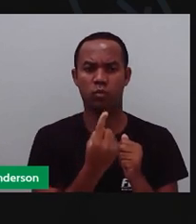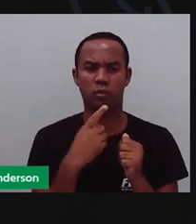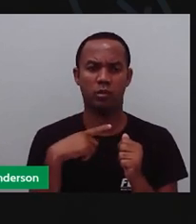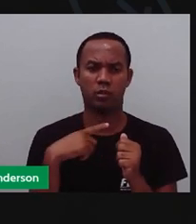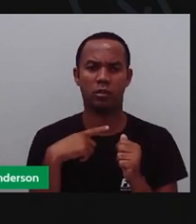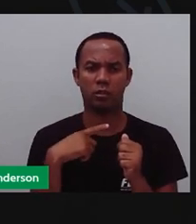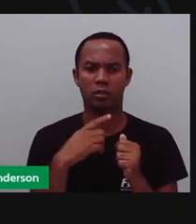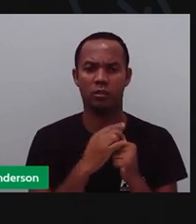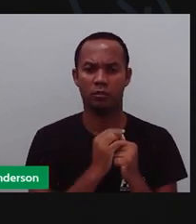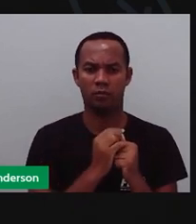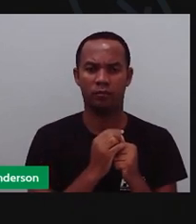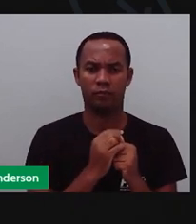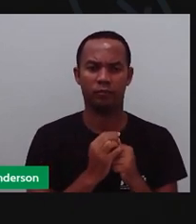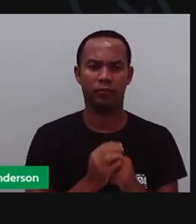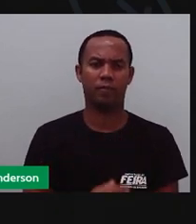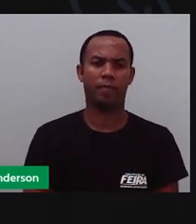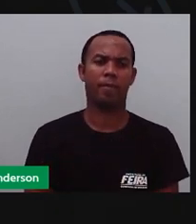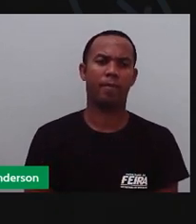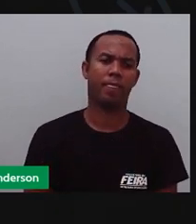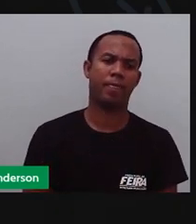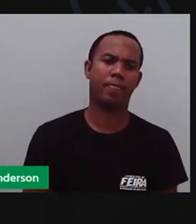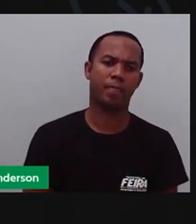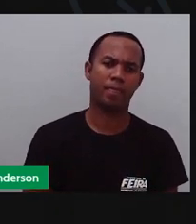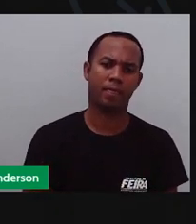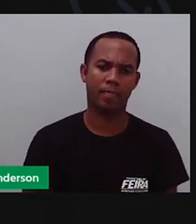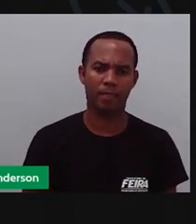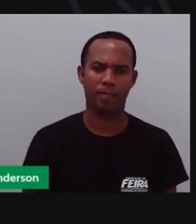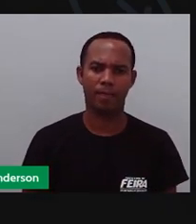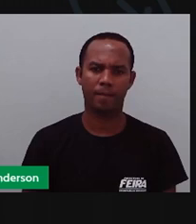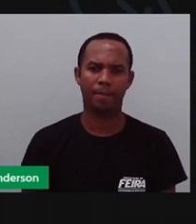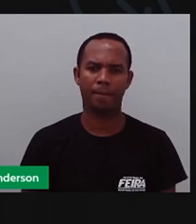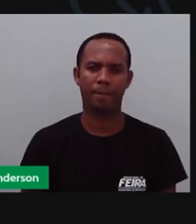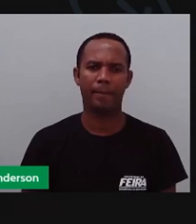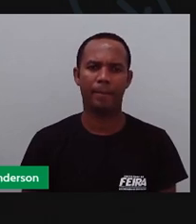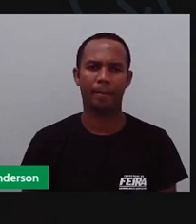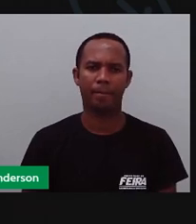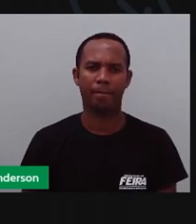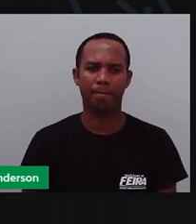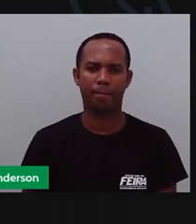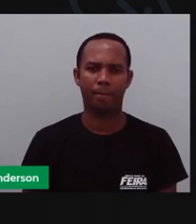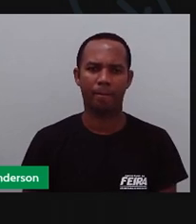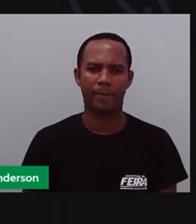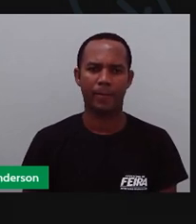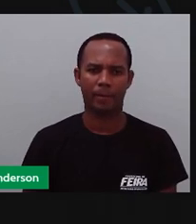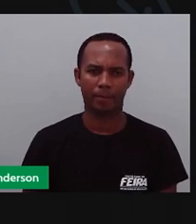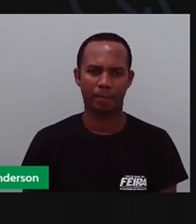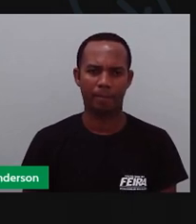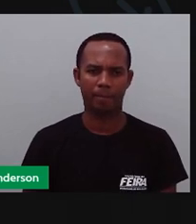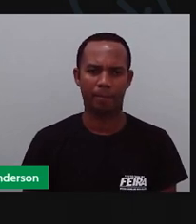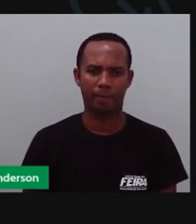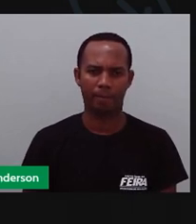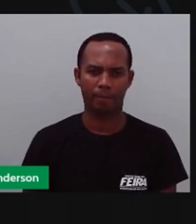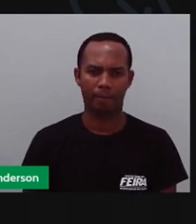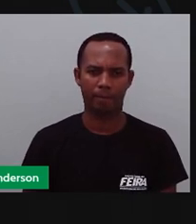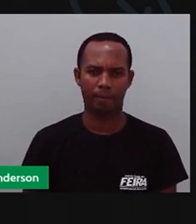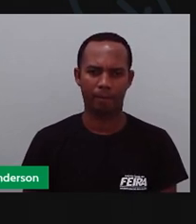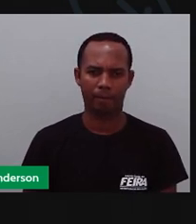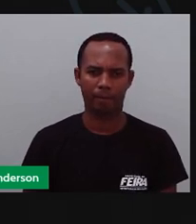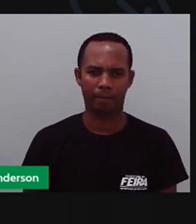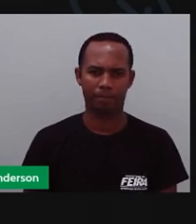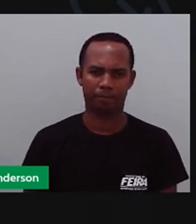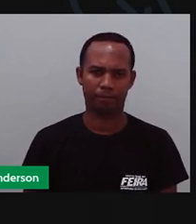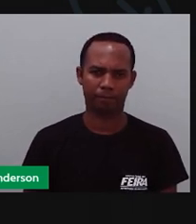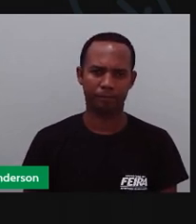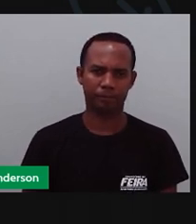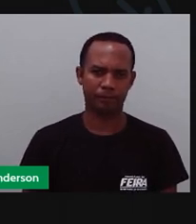como tem aqui o quê? Dez quadrinhos. Eu iria fazer o quê? Dividir o quê? Essas cem pessoas nesses quadrinhos. E aí eu iria fazer o quê? Uma outra